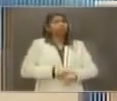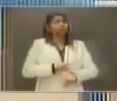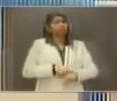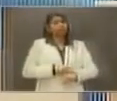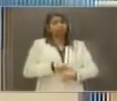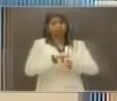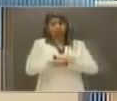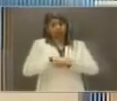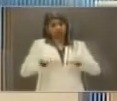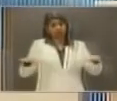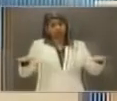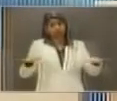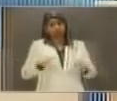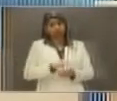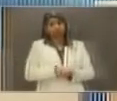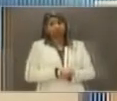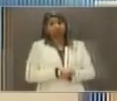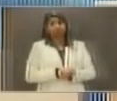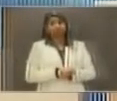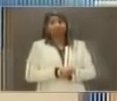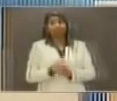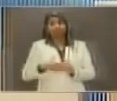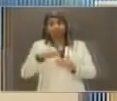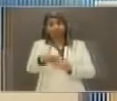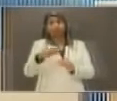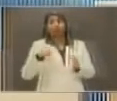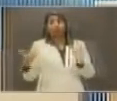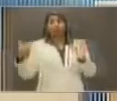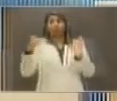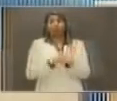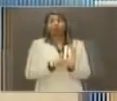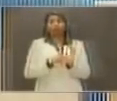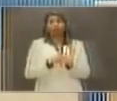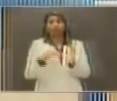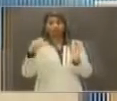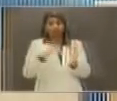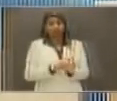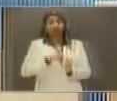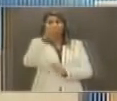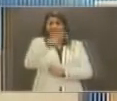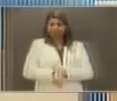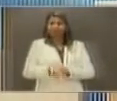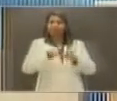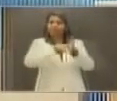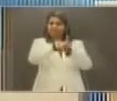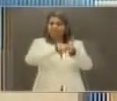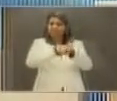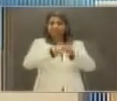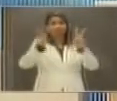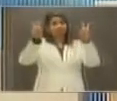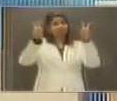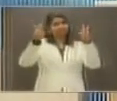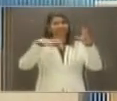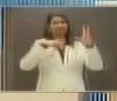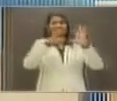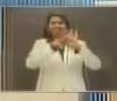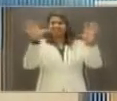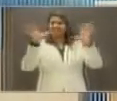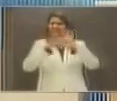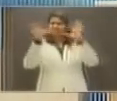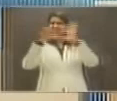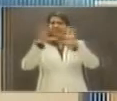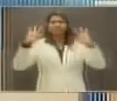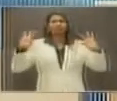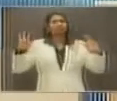e no último bloco nós teremos mais uma rodada de perguntas com temas aí livres entre os